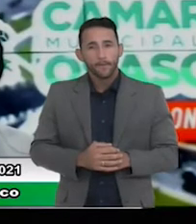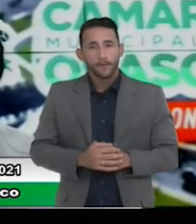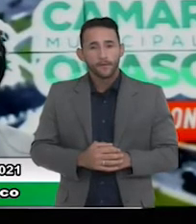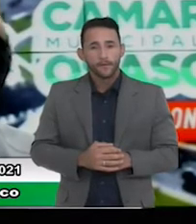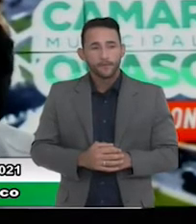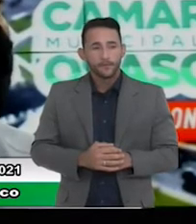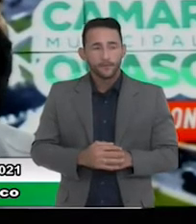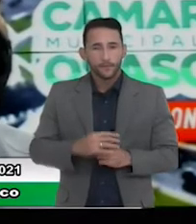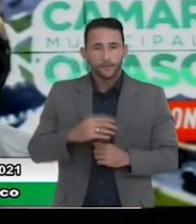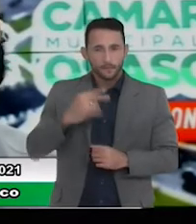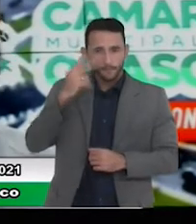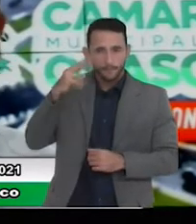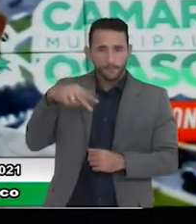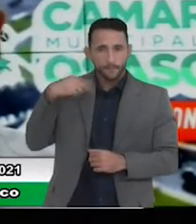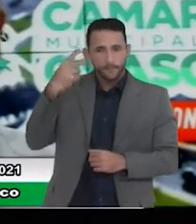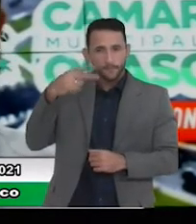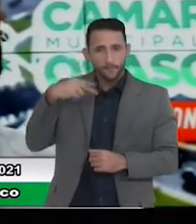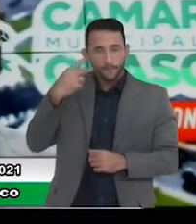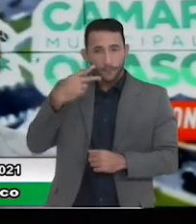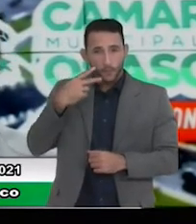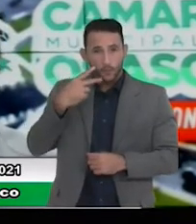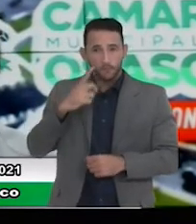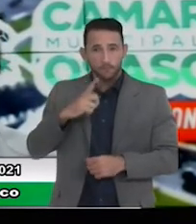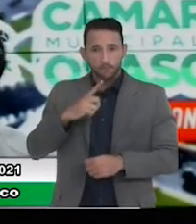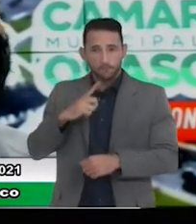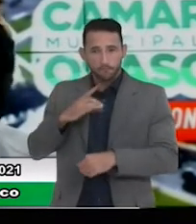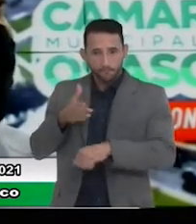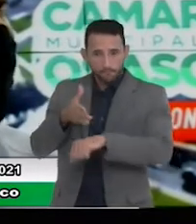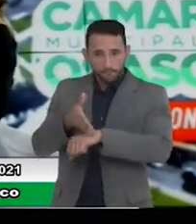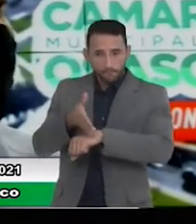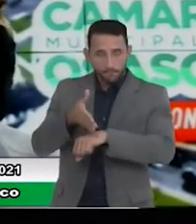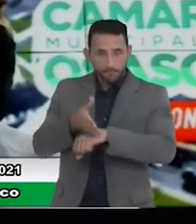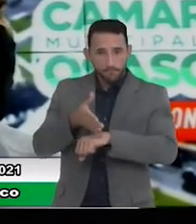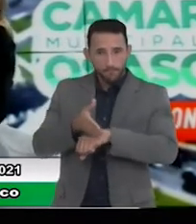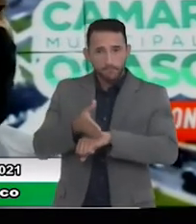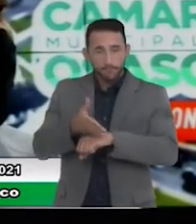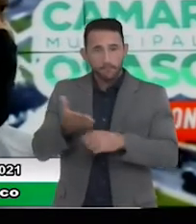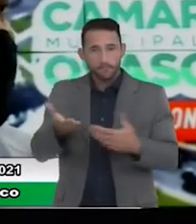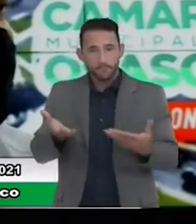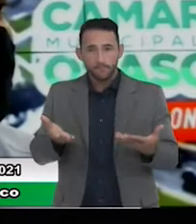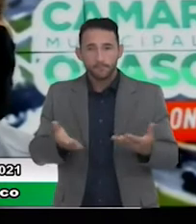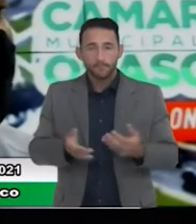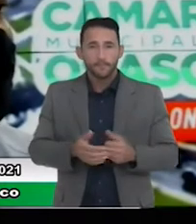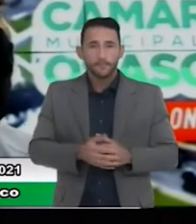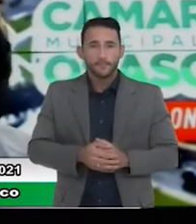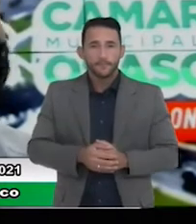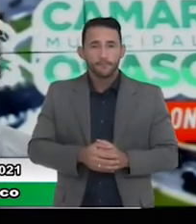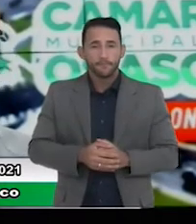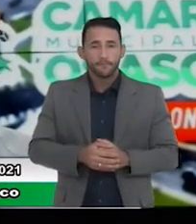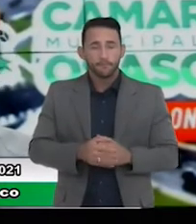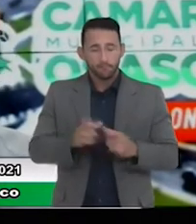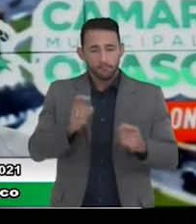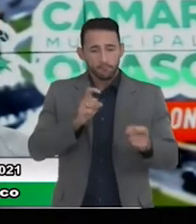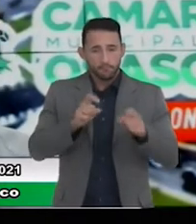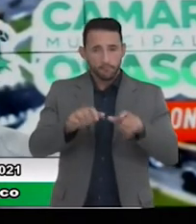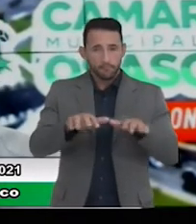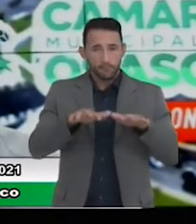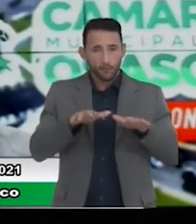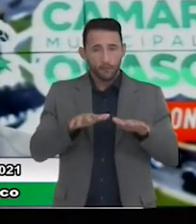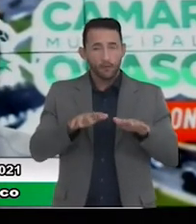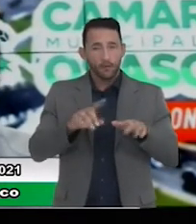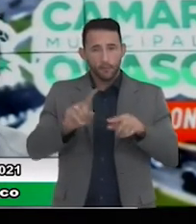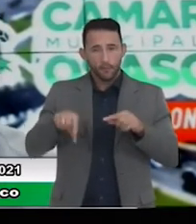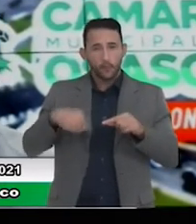vereadores entrarem na nossa audiência pública, será